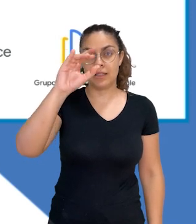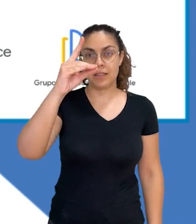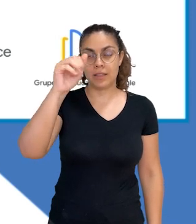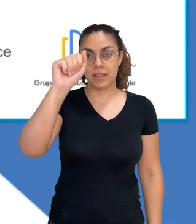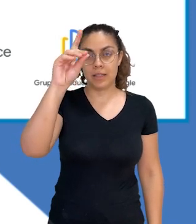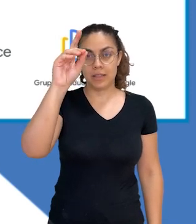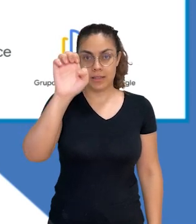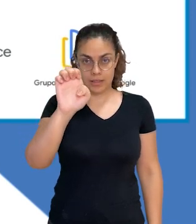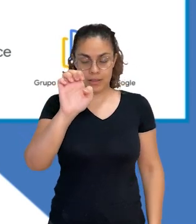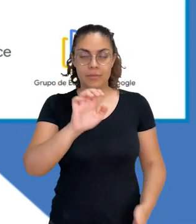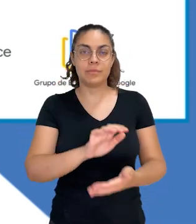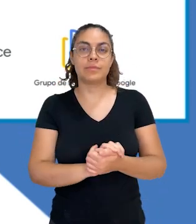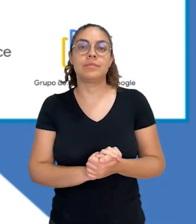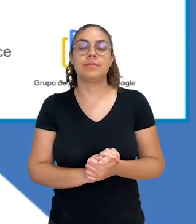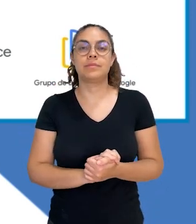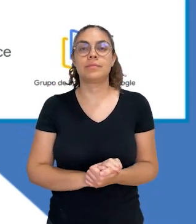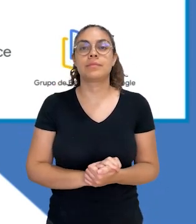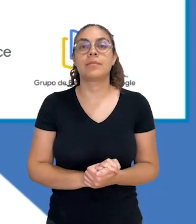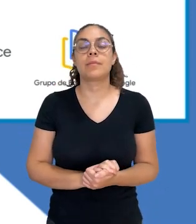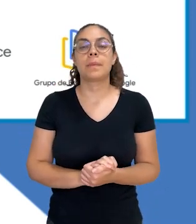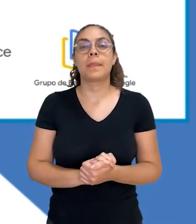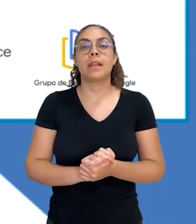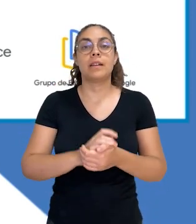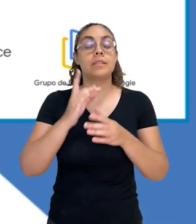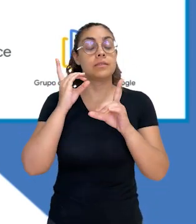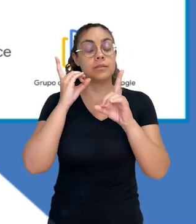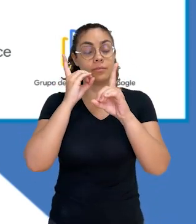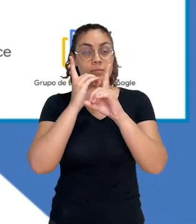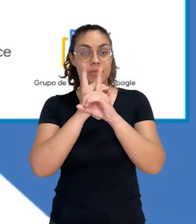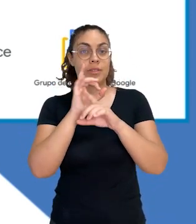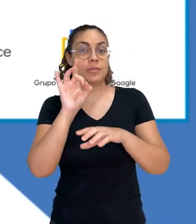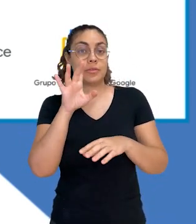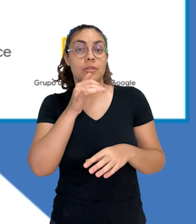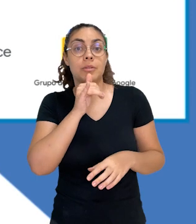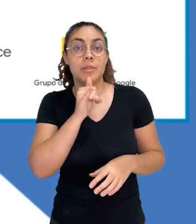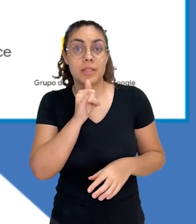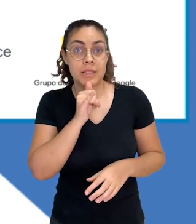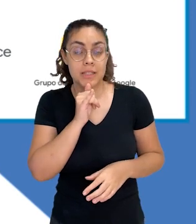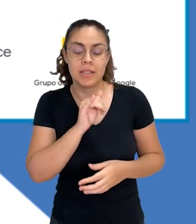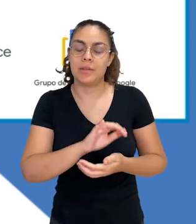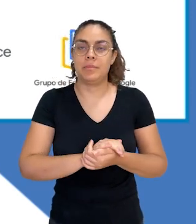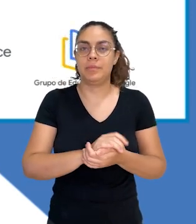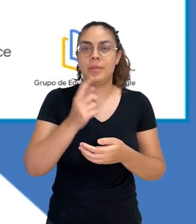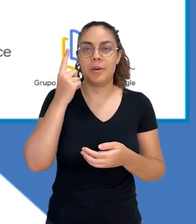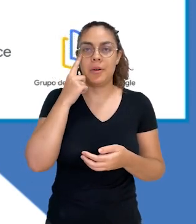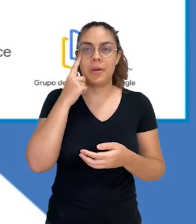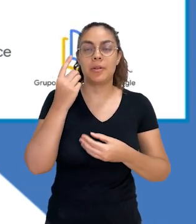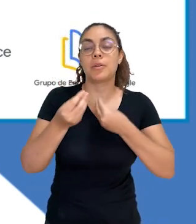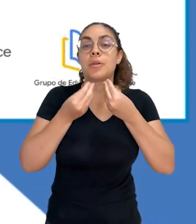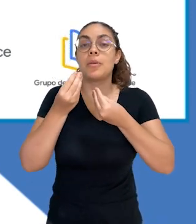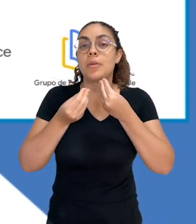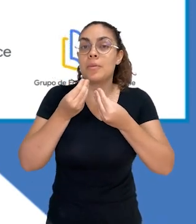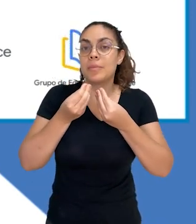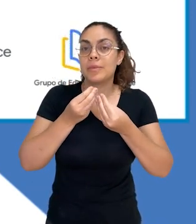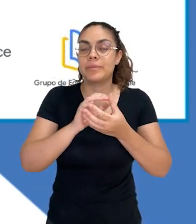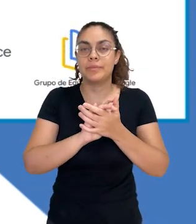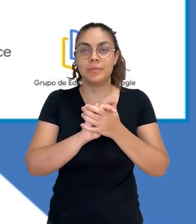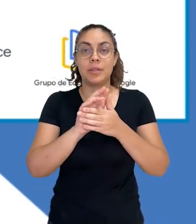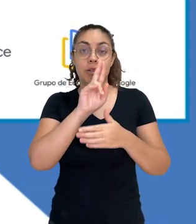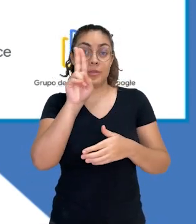que eu chamei de 1500 em Pindorama, os encontros, é só um exemplo, gente, e como a gente pode pegar essa